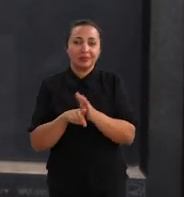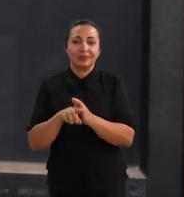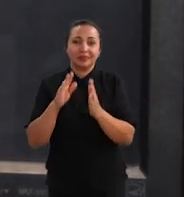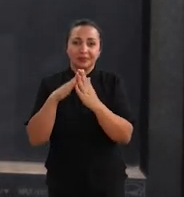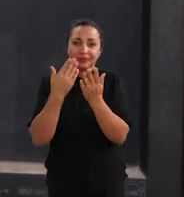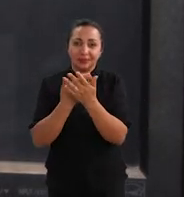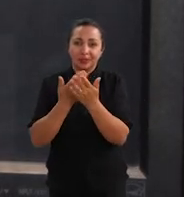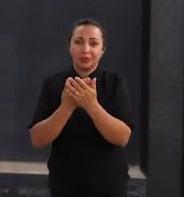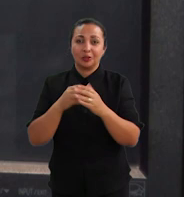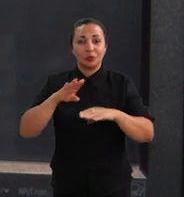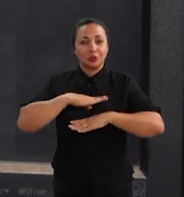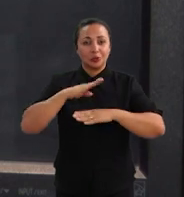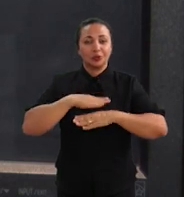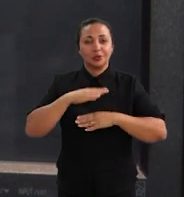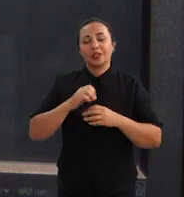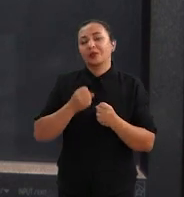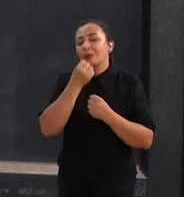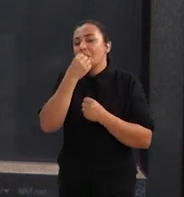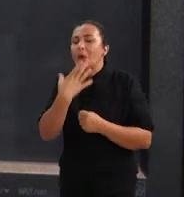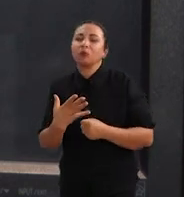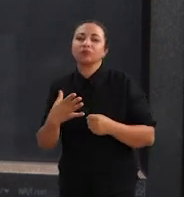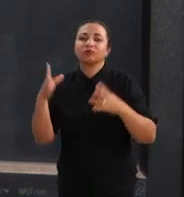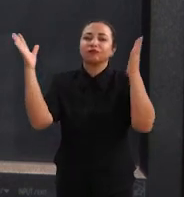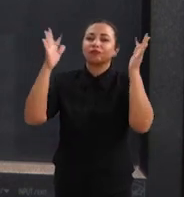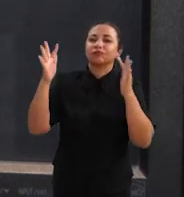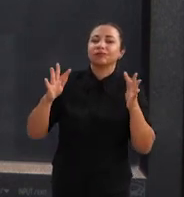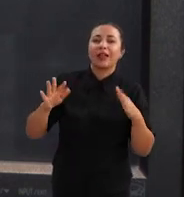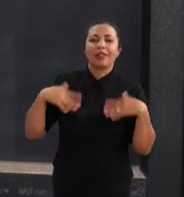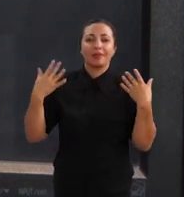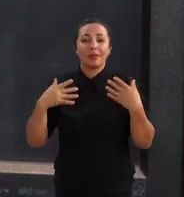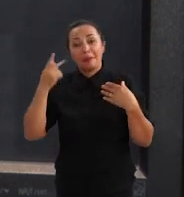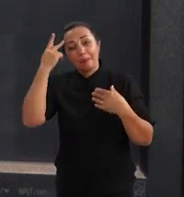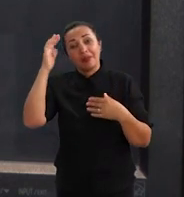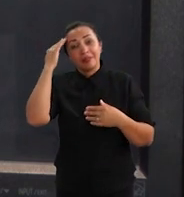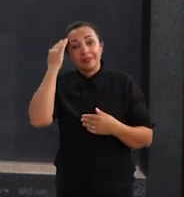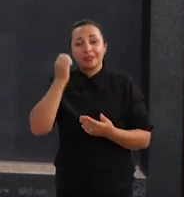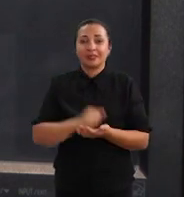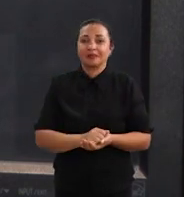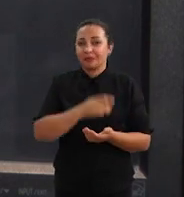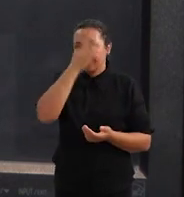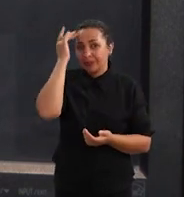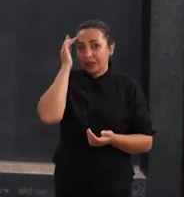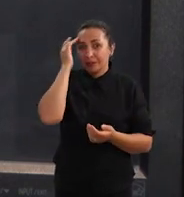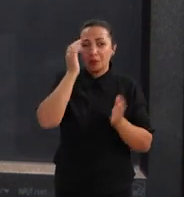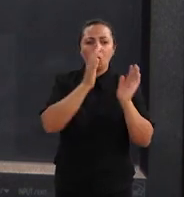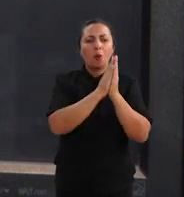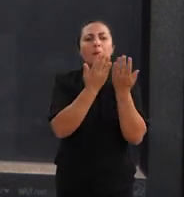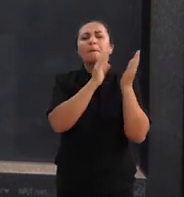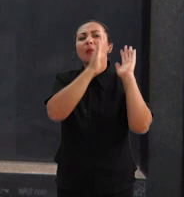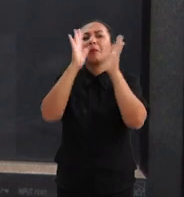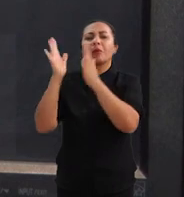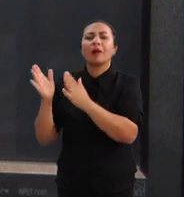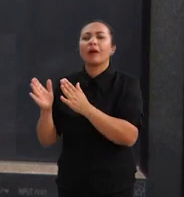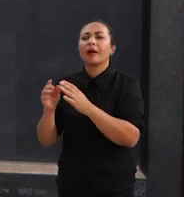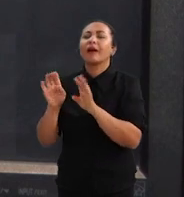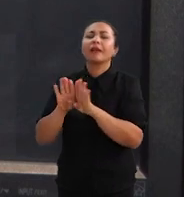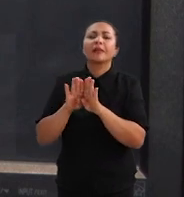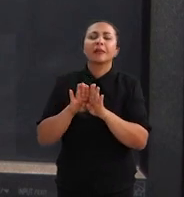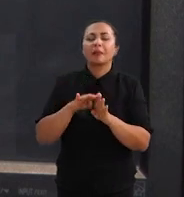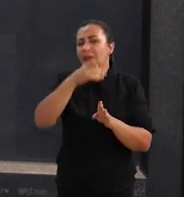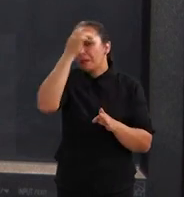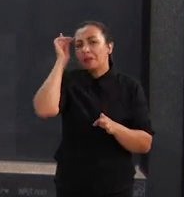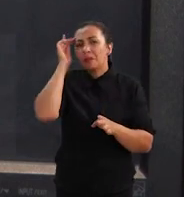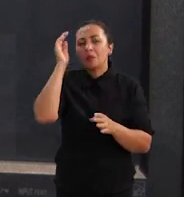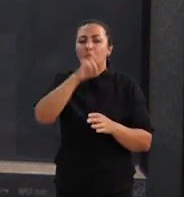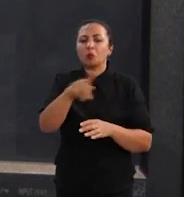pesquisa escolar, mas de uma forma criativa, de uma forma lúdica, que eles pudessem entender. E o bibliotecário e o professor entram nesse